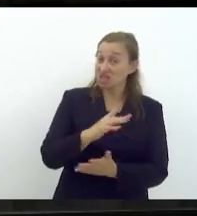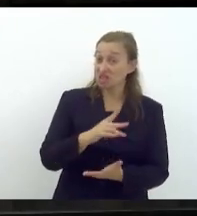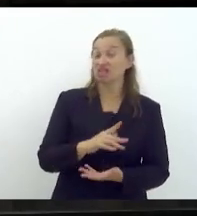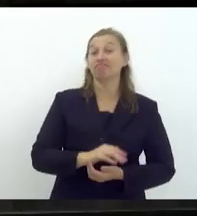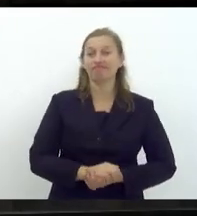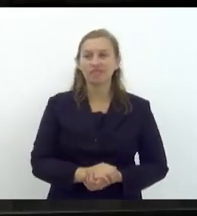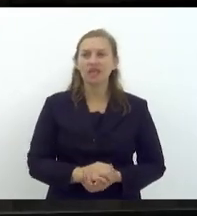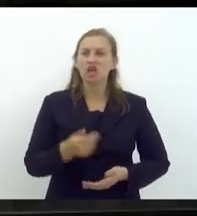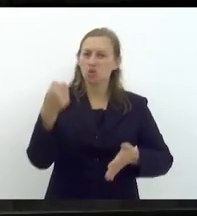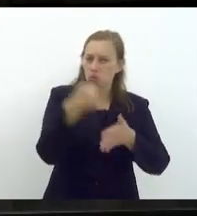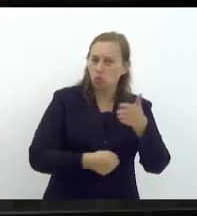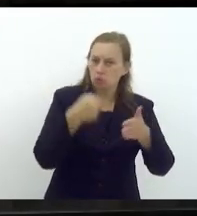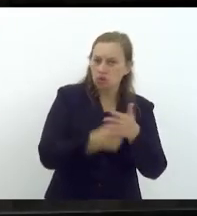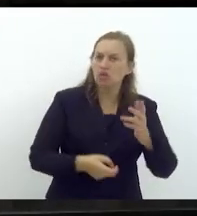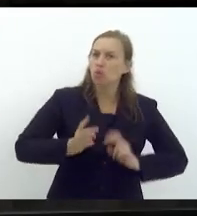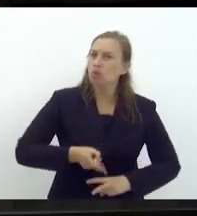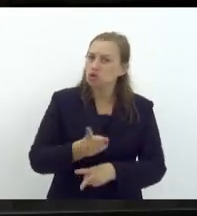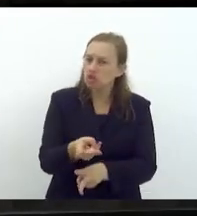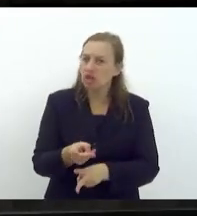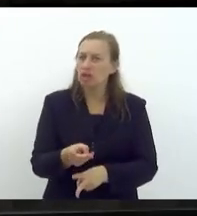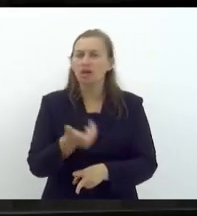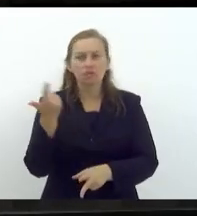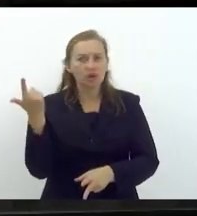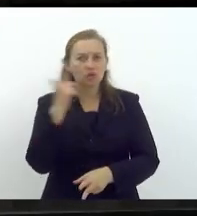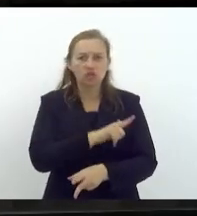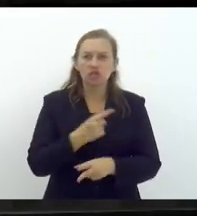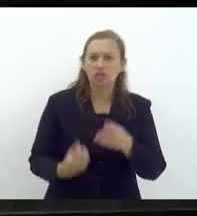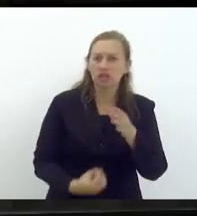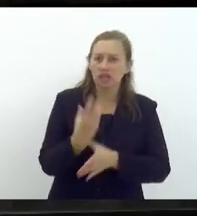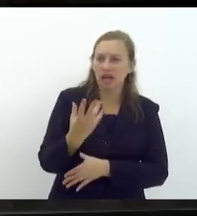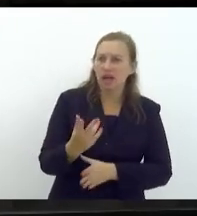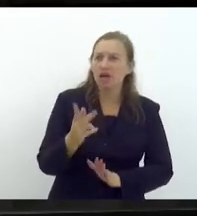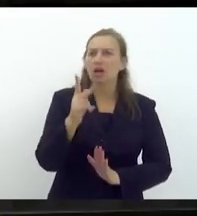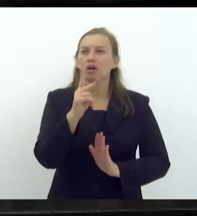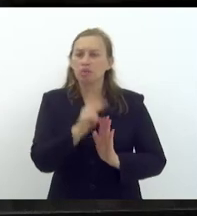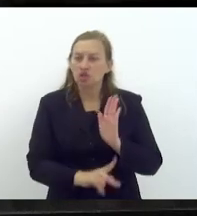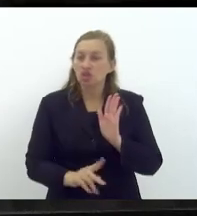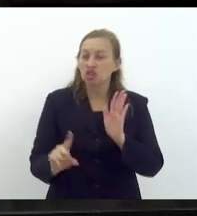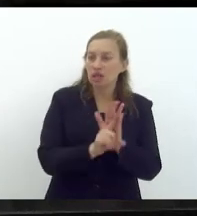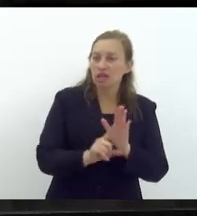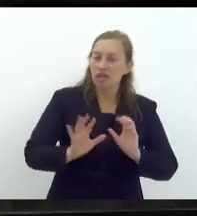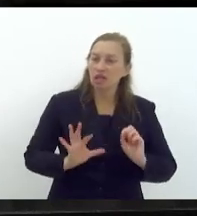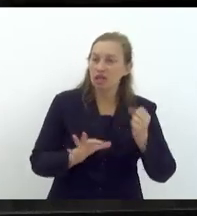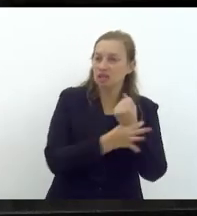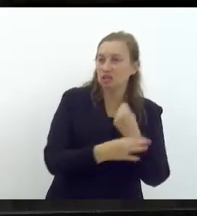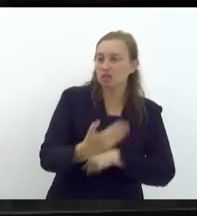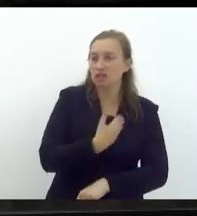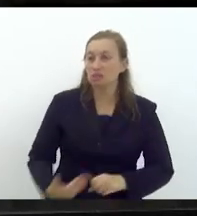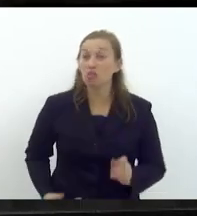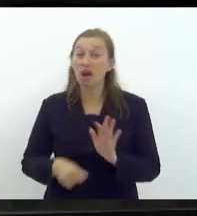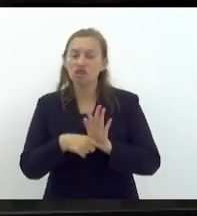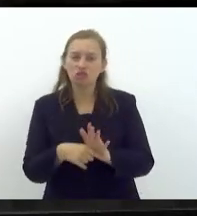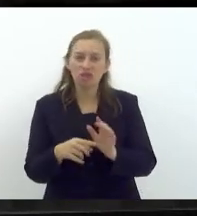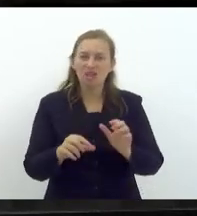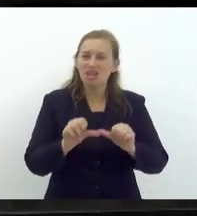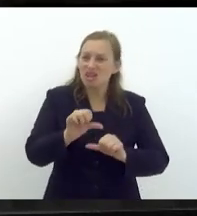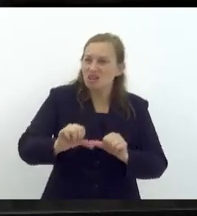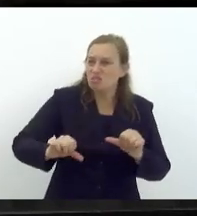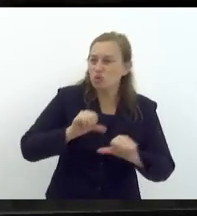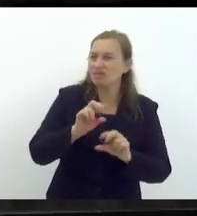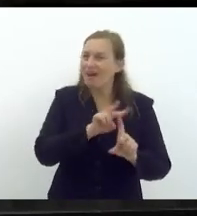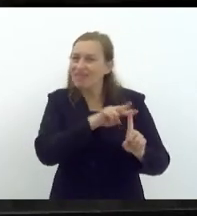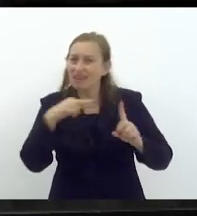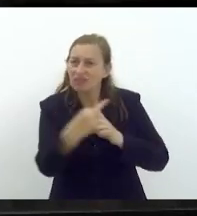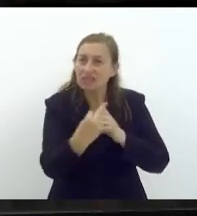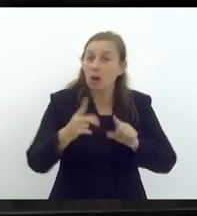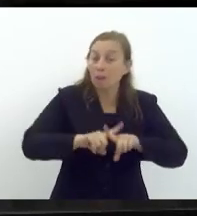lutando nessa casa aqui para que a gente consiga fazer projetos de lei que ajudem a segurança pública e mudar essa direção. Mas